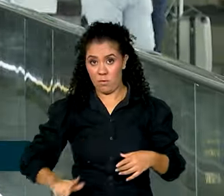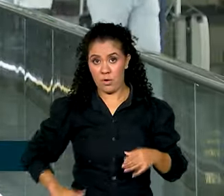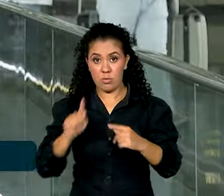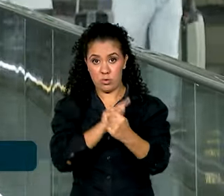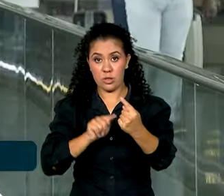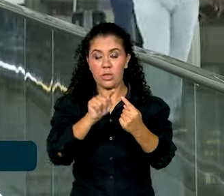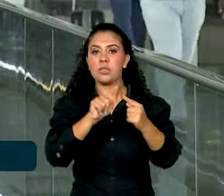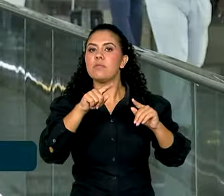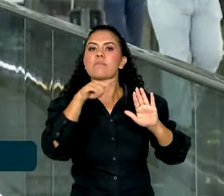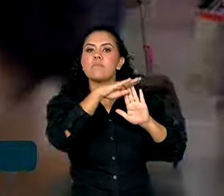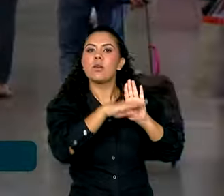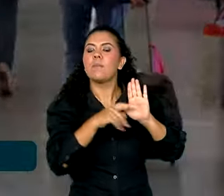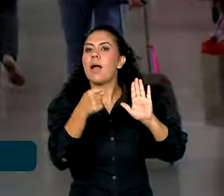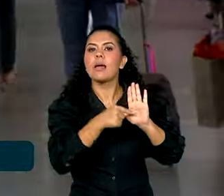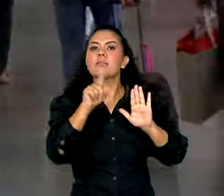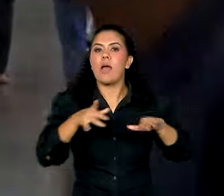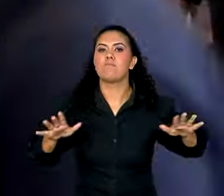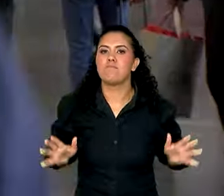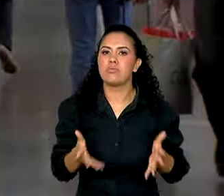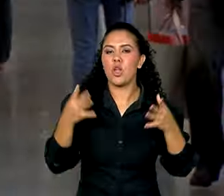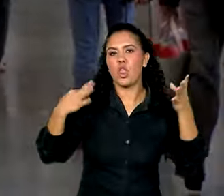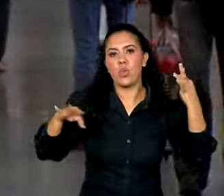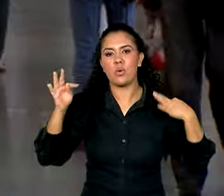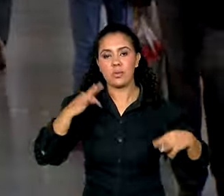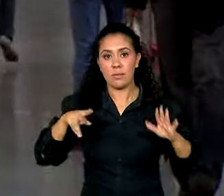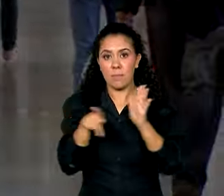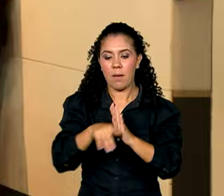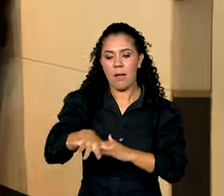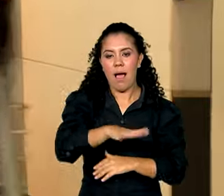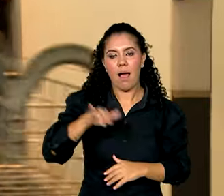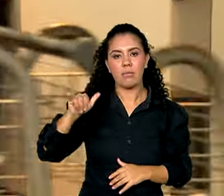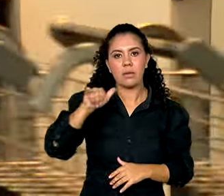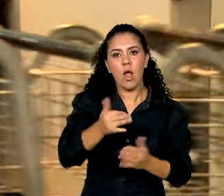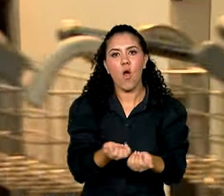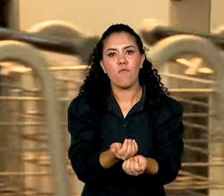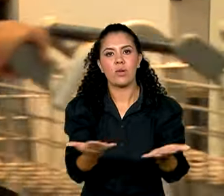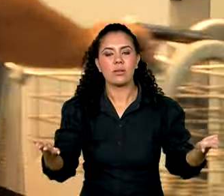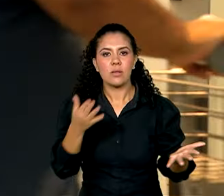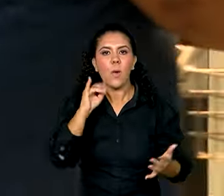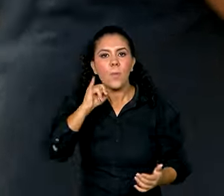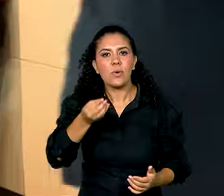o turismo e a competitividade no setor aéreo, que passa a oferecer oportunidades de viagem por preços mais vantajosos.